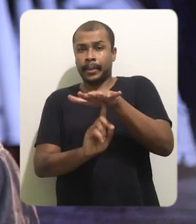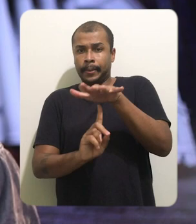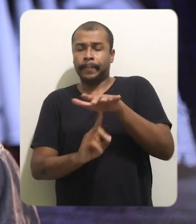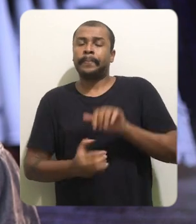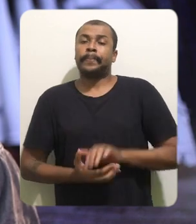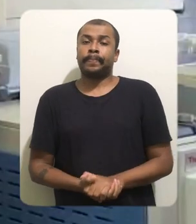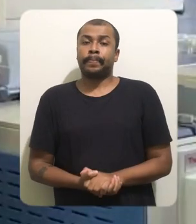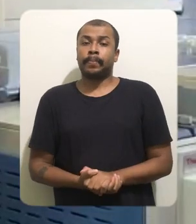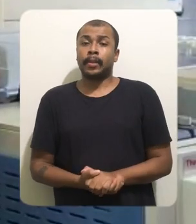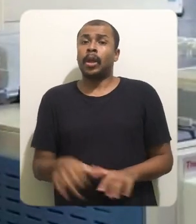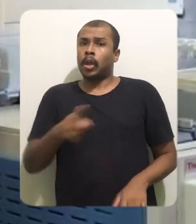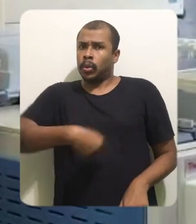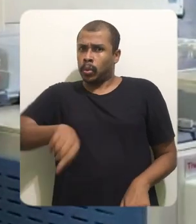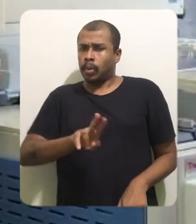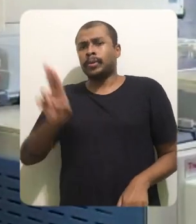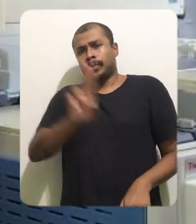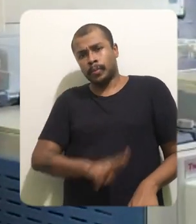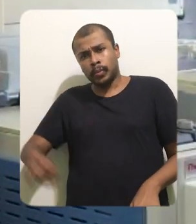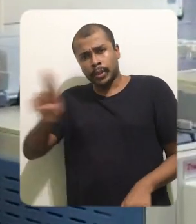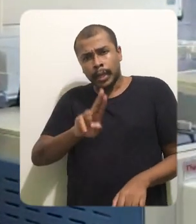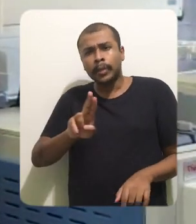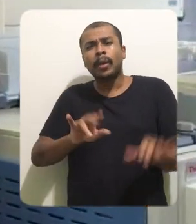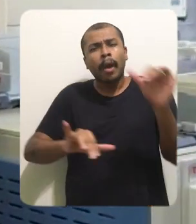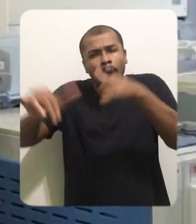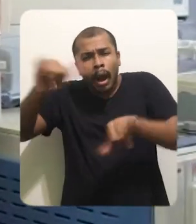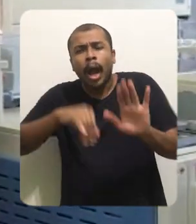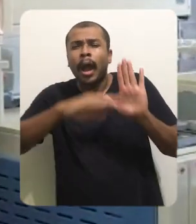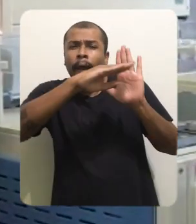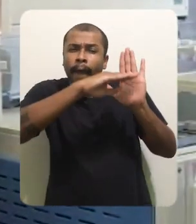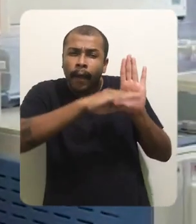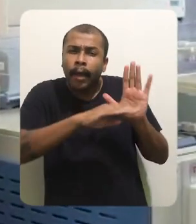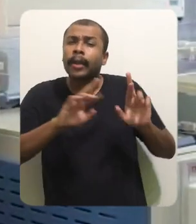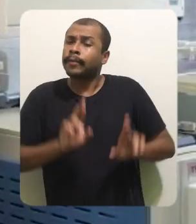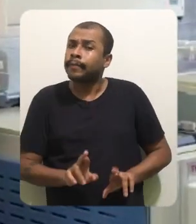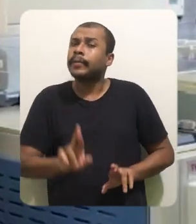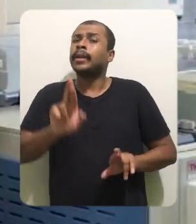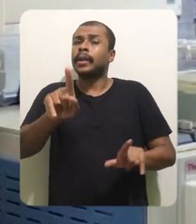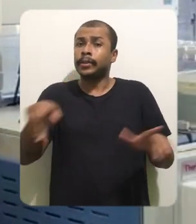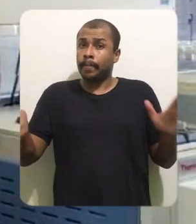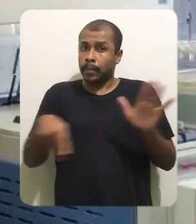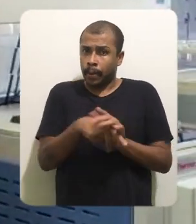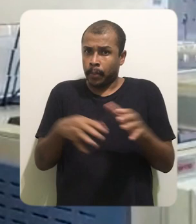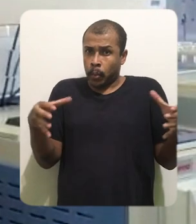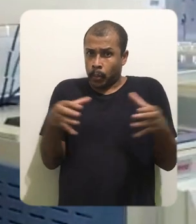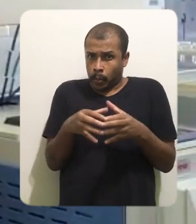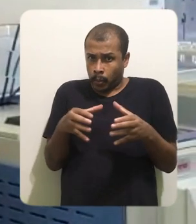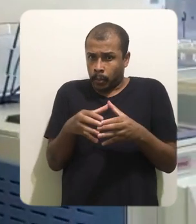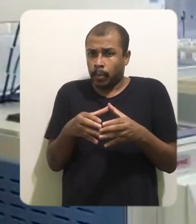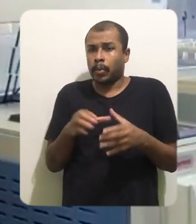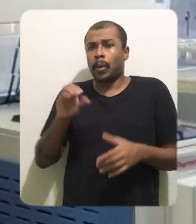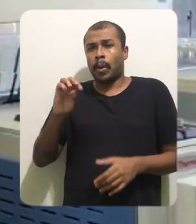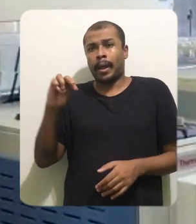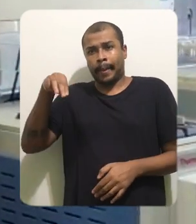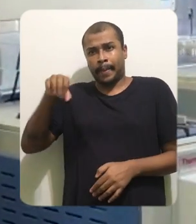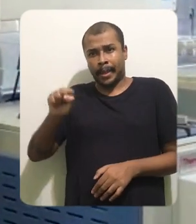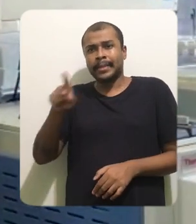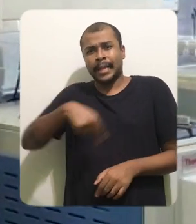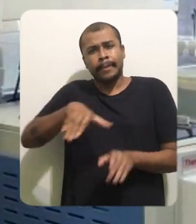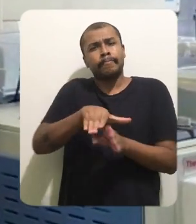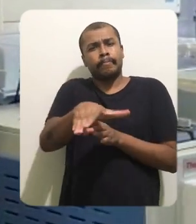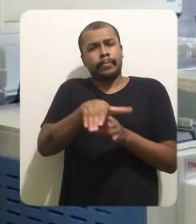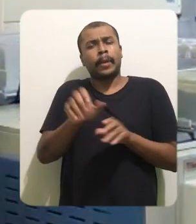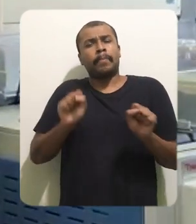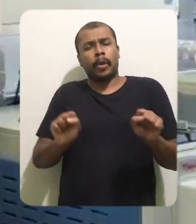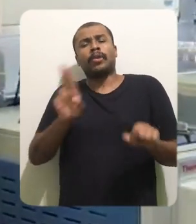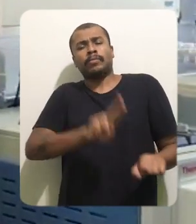cidades do Paraná. Nós estamos utilizando uma formulação alternativa que é preconizada pela Organização